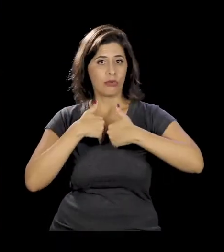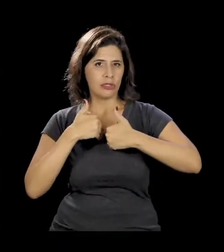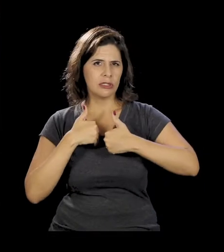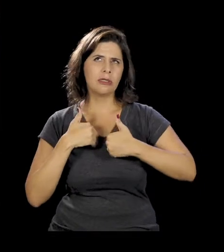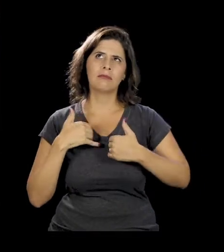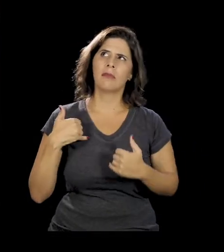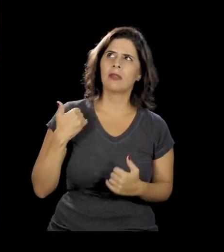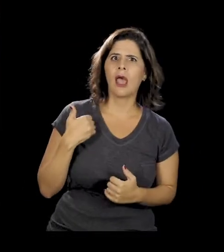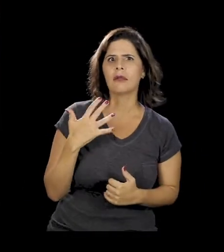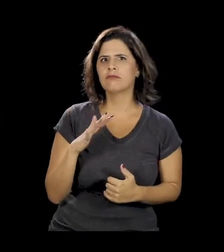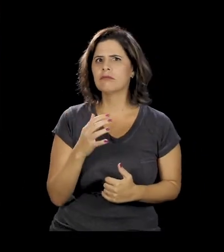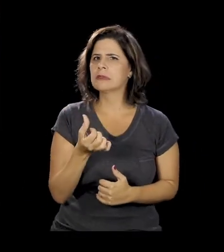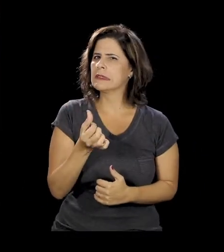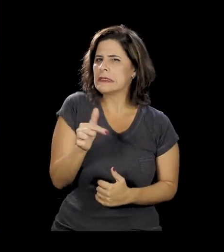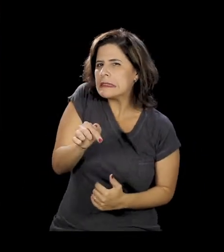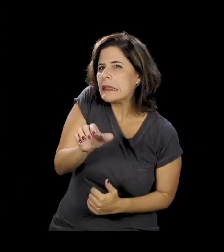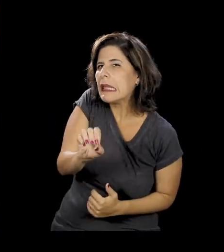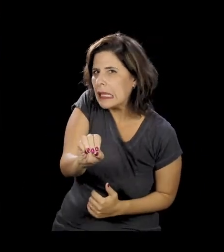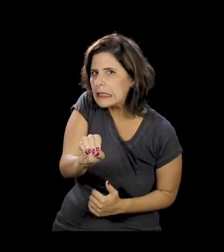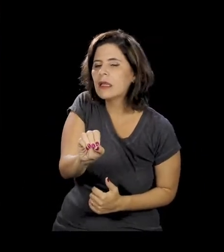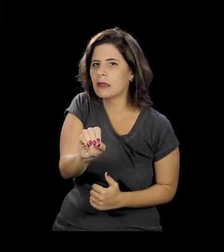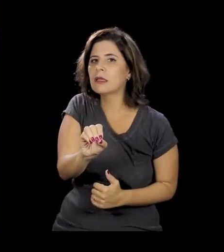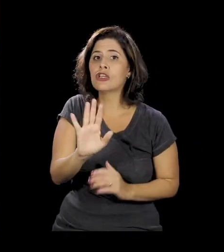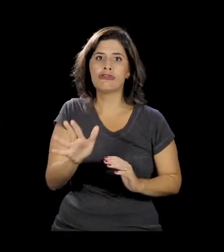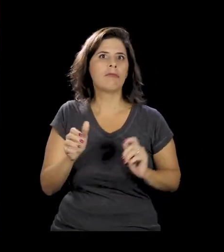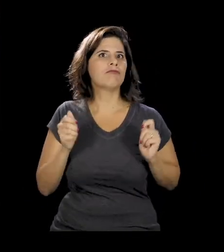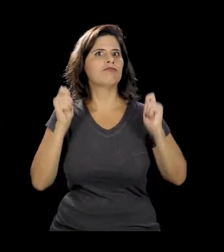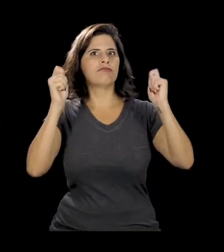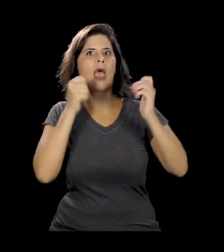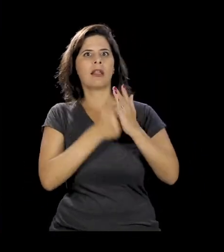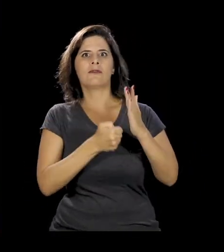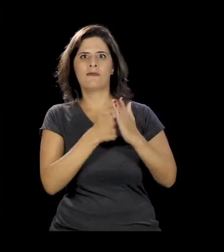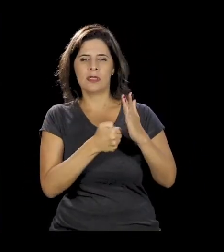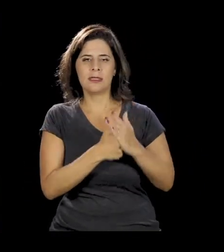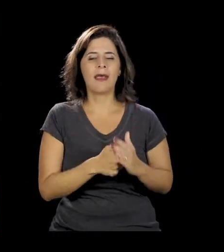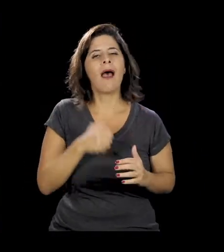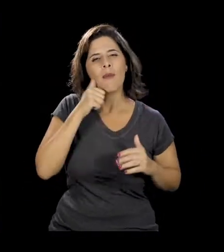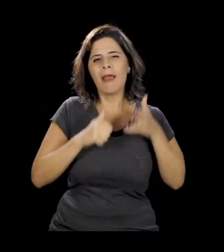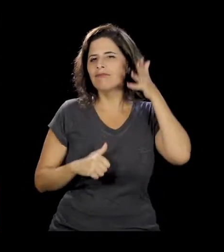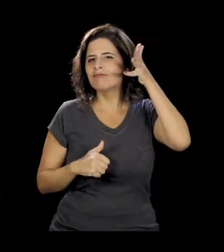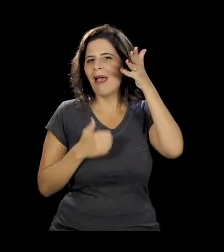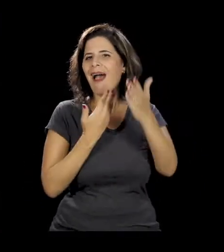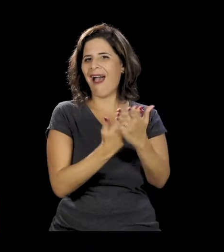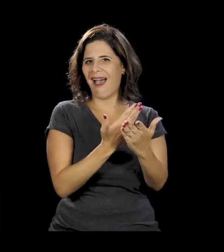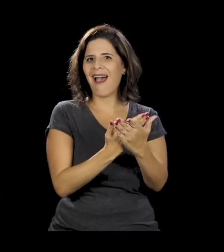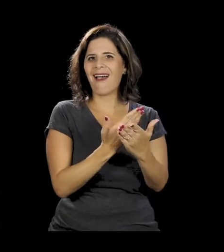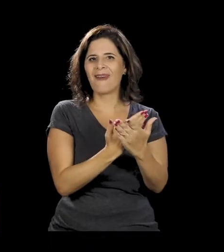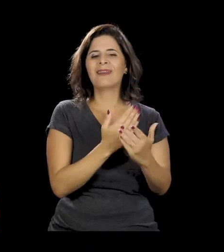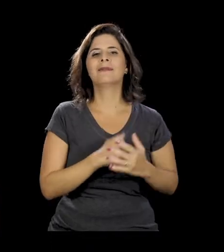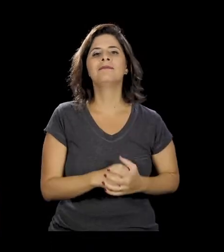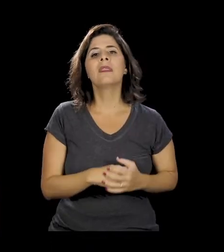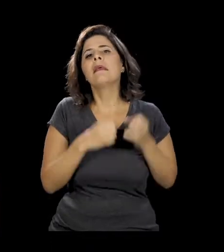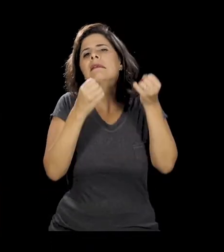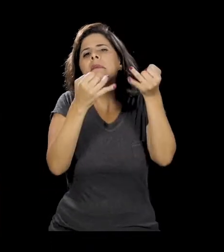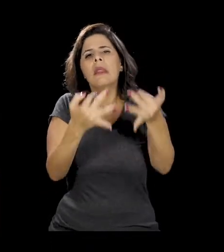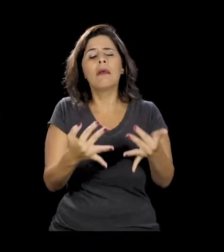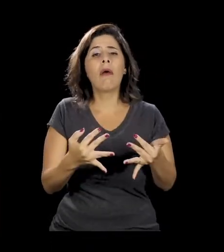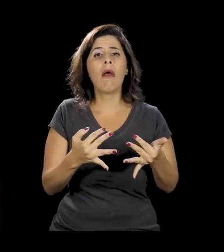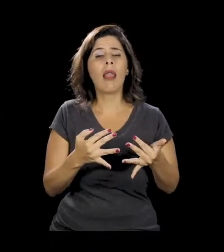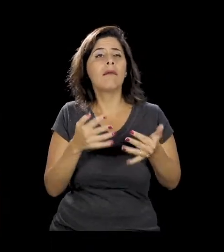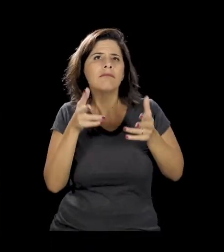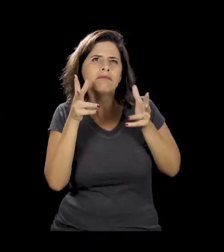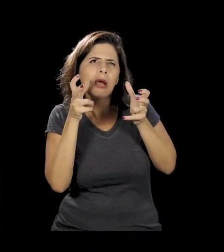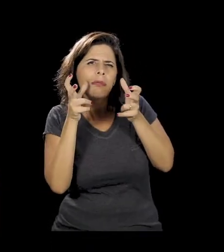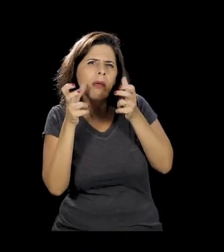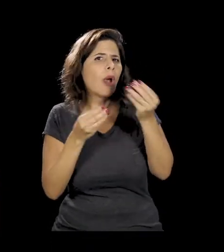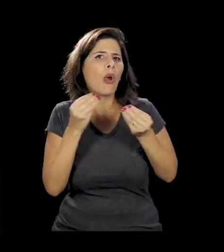aproximadamente quase 70 anos de idade, é ativista. Numa das aulas dela, ela estava dizendo que ela enxergava as coisas através de